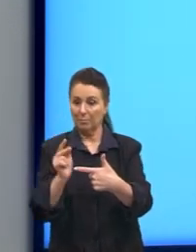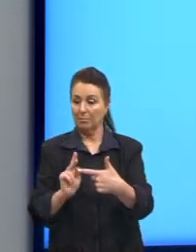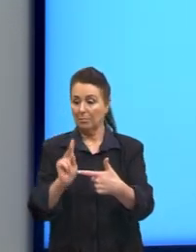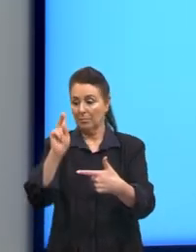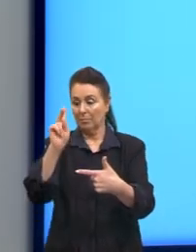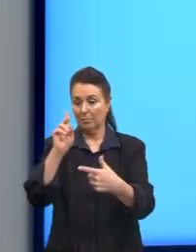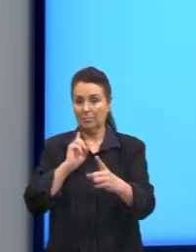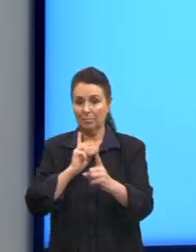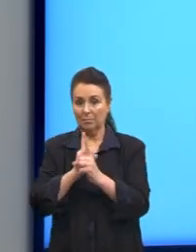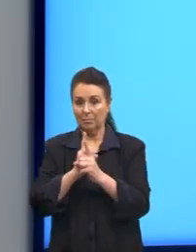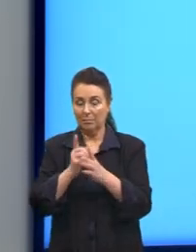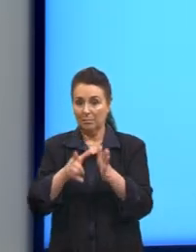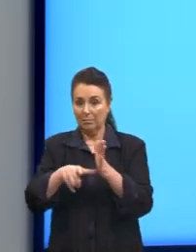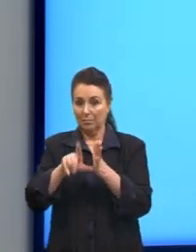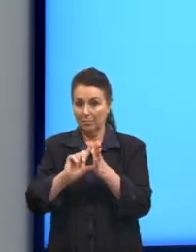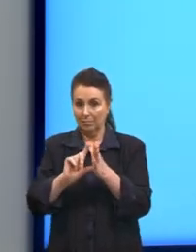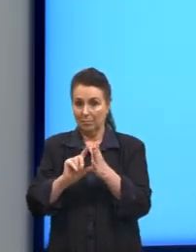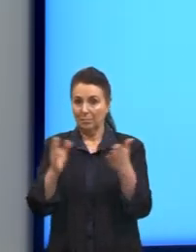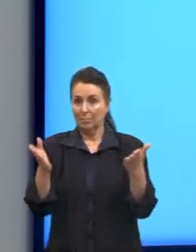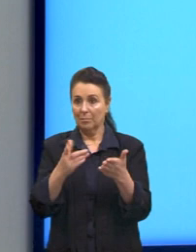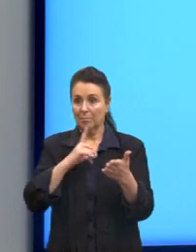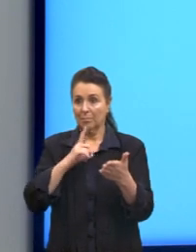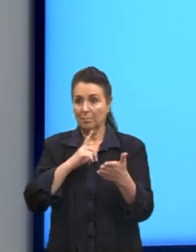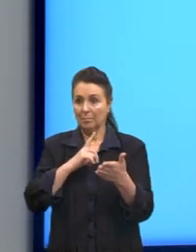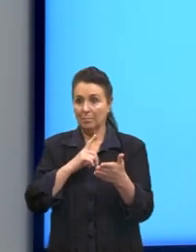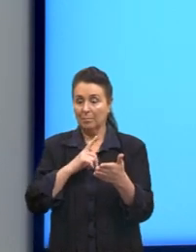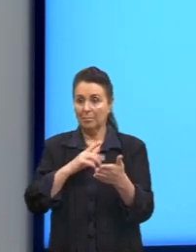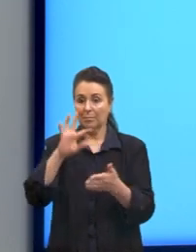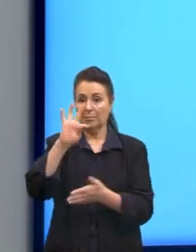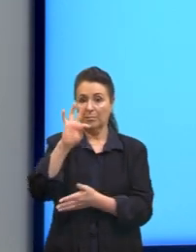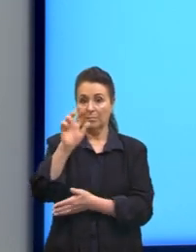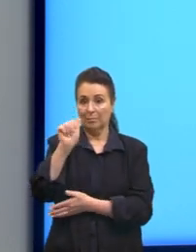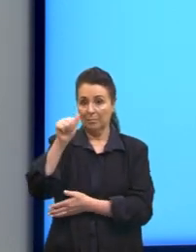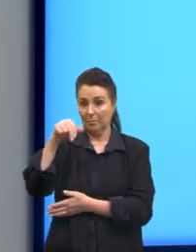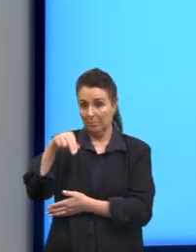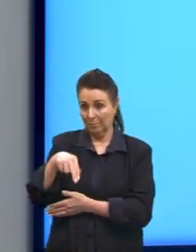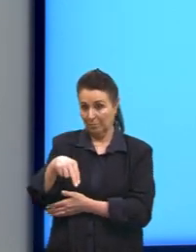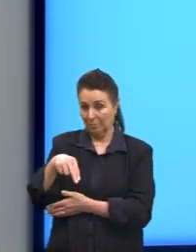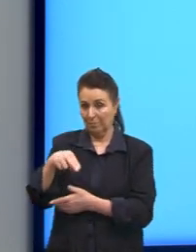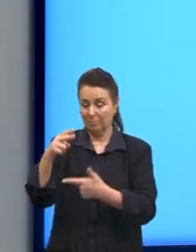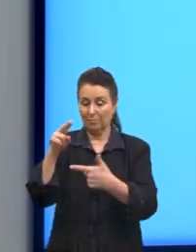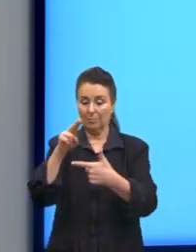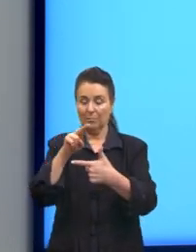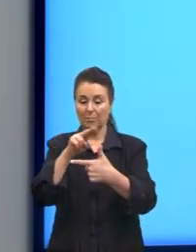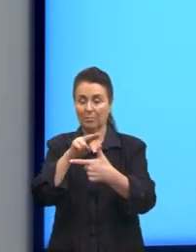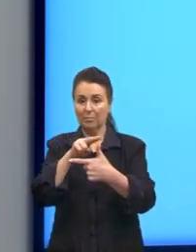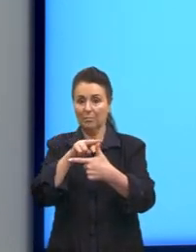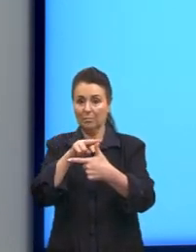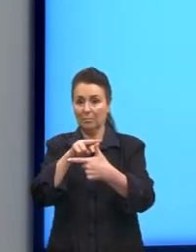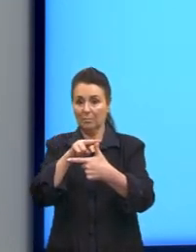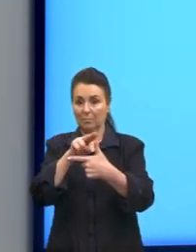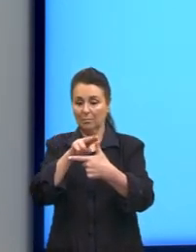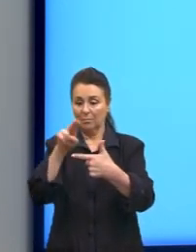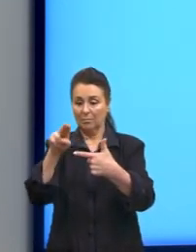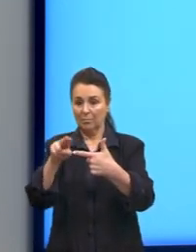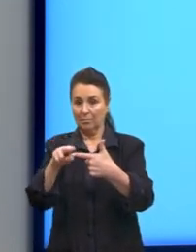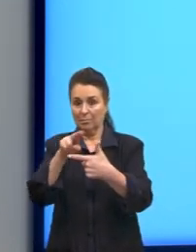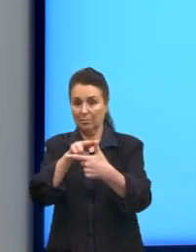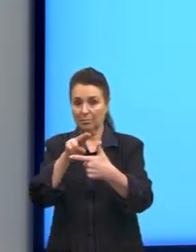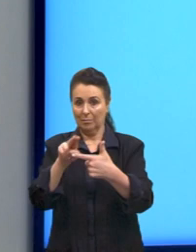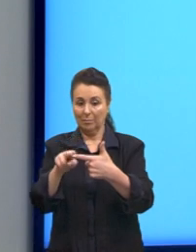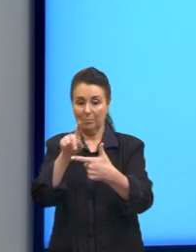descobrimos. E aí, nós temos o seguinte, a tangente de um ângulo é sempre o cateto oposto